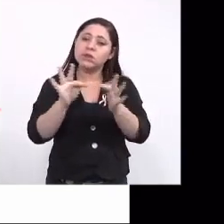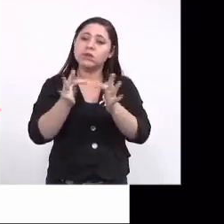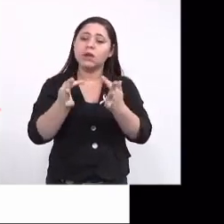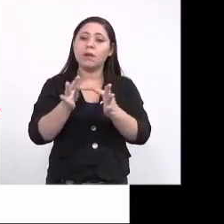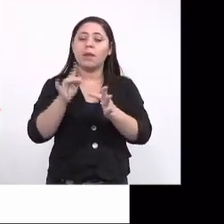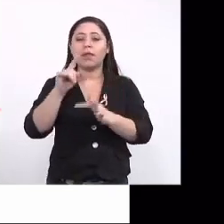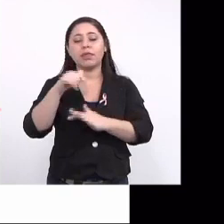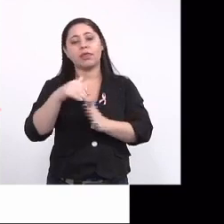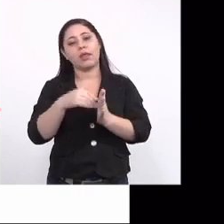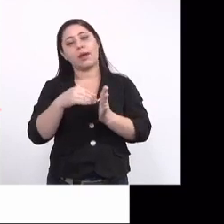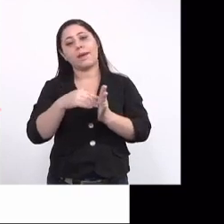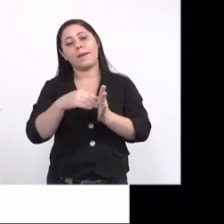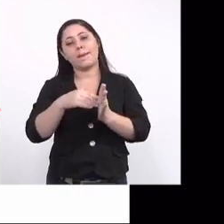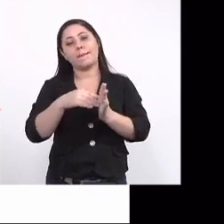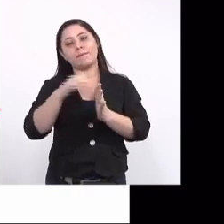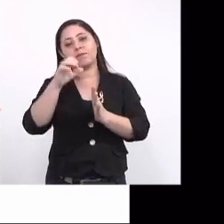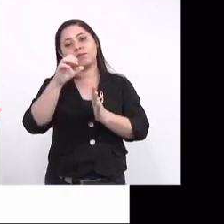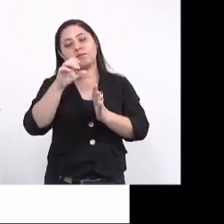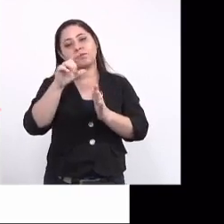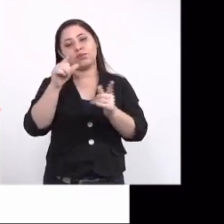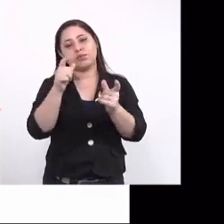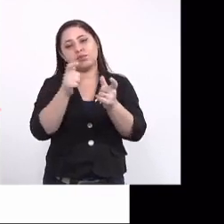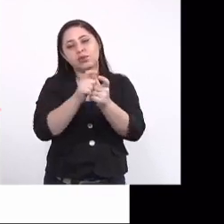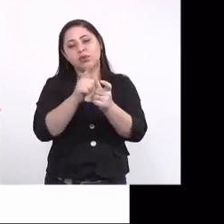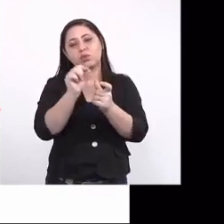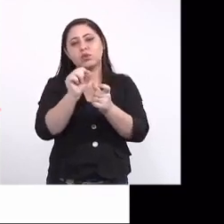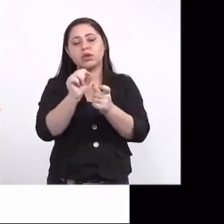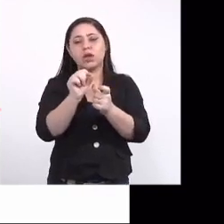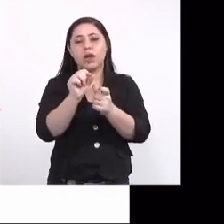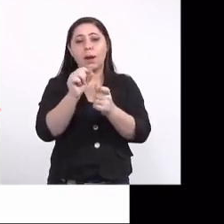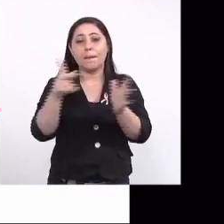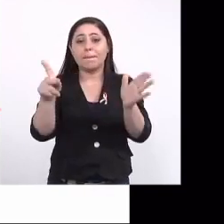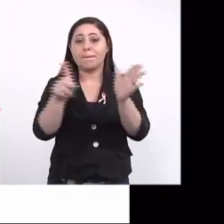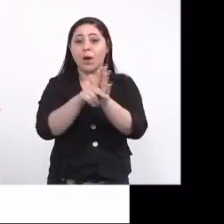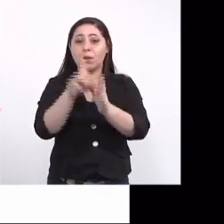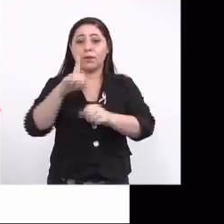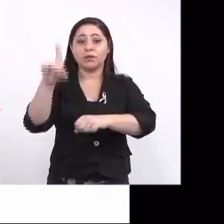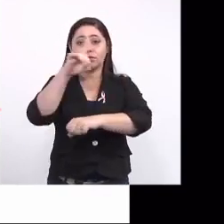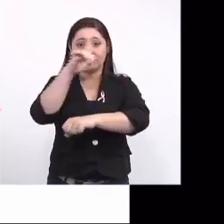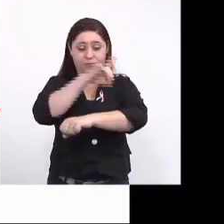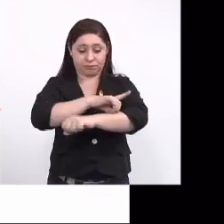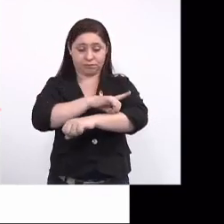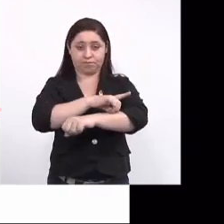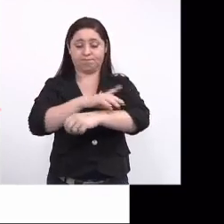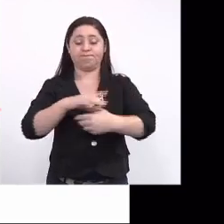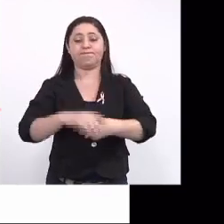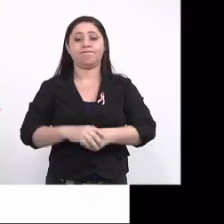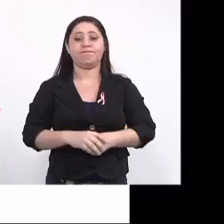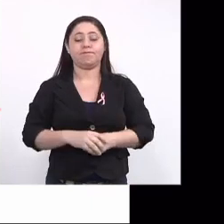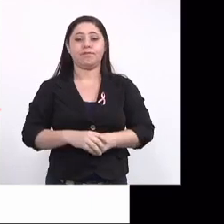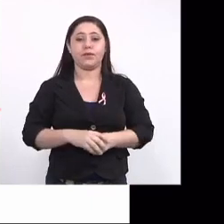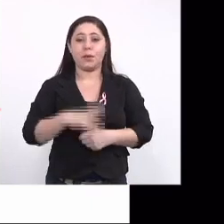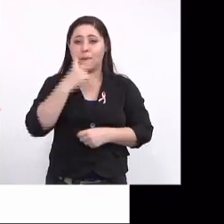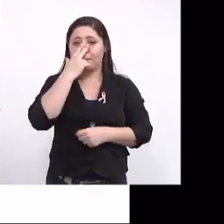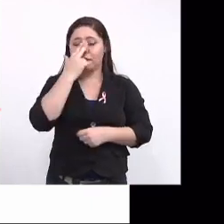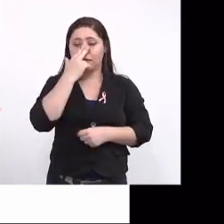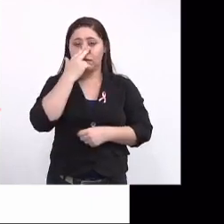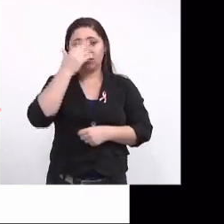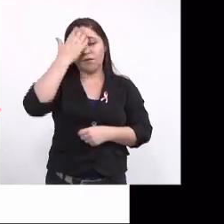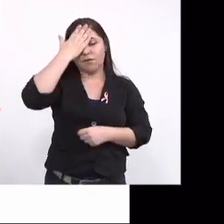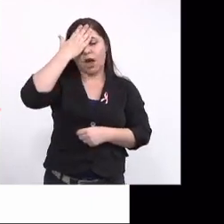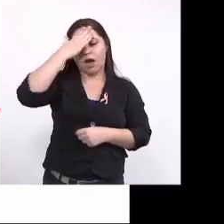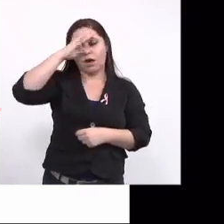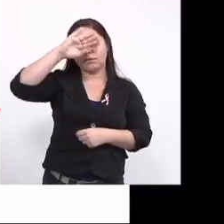menos branda do que a dengue propriamente dita. Então, ela cursa com padro clínico de